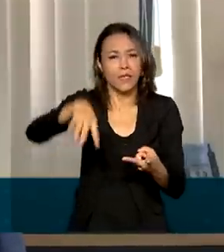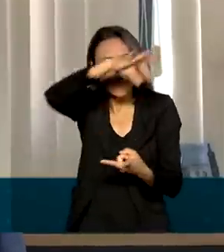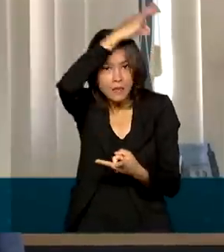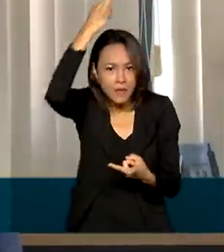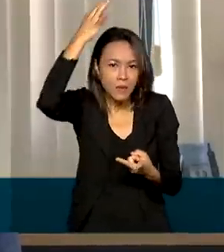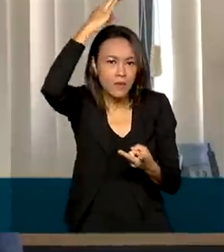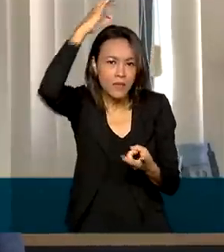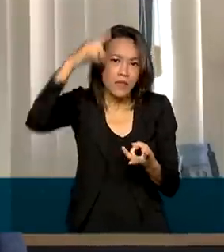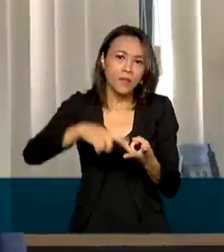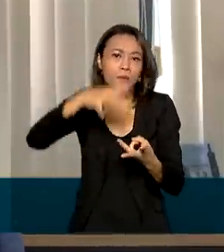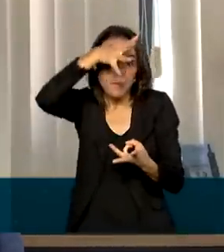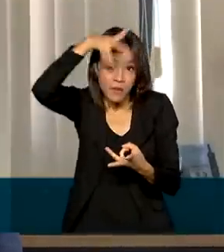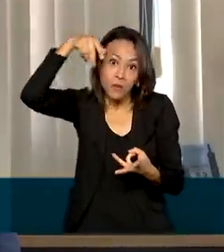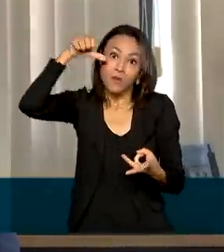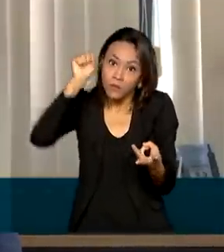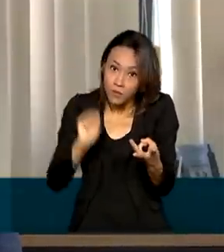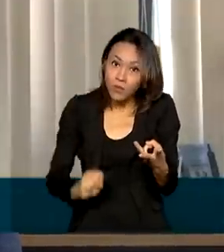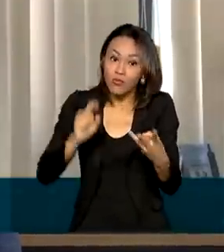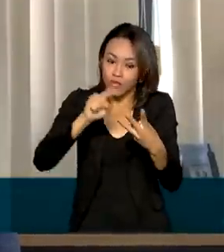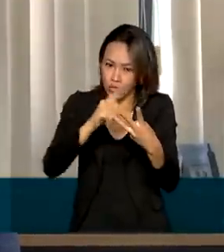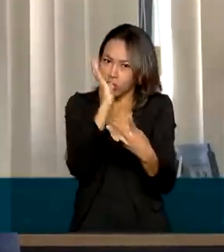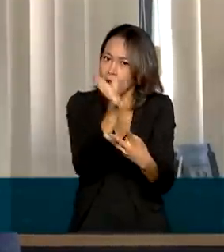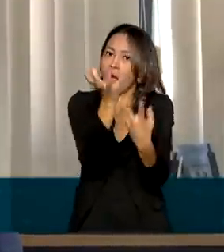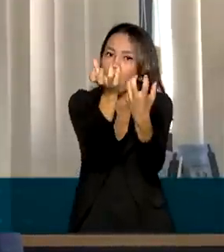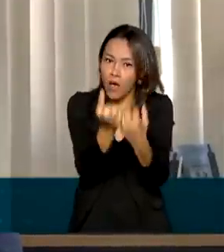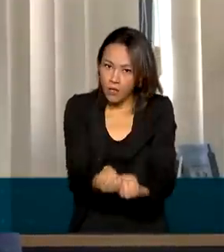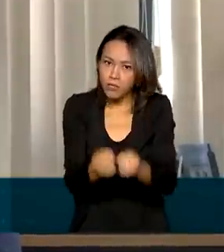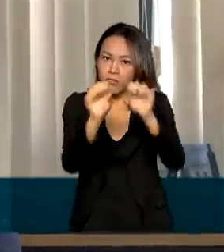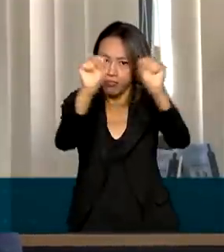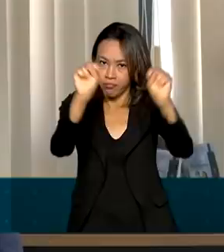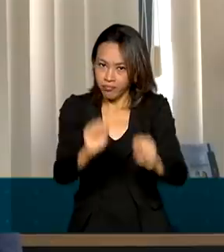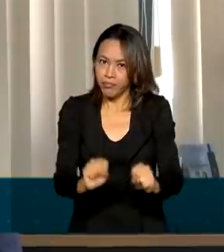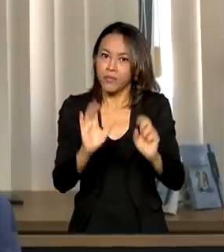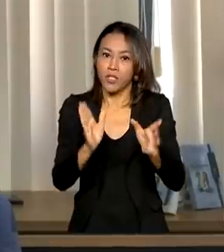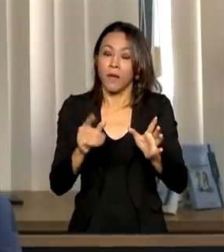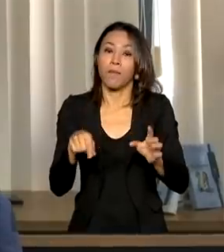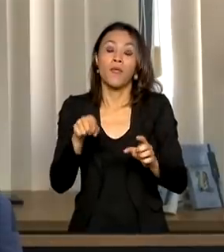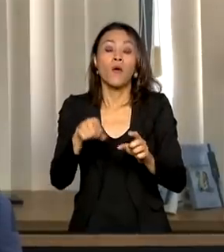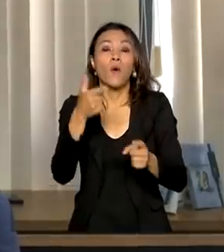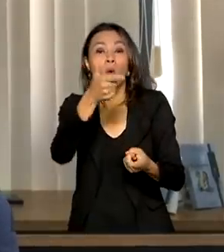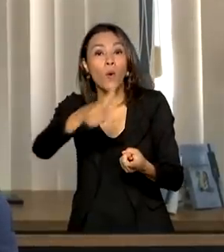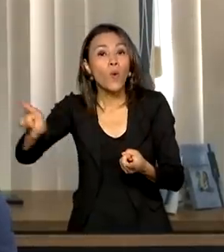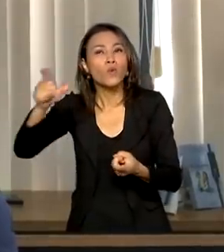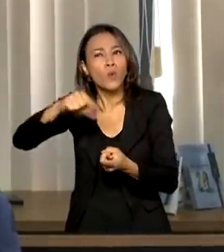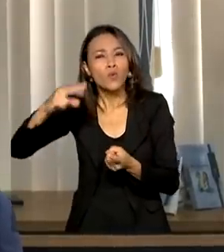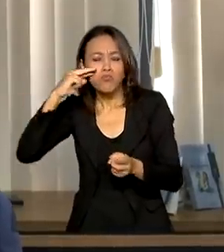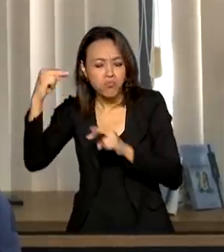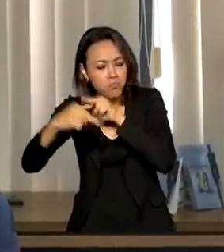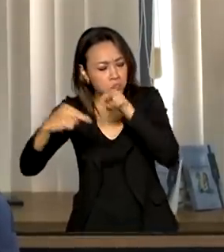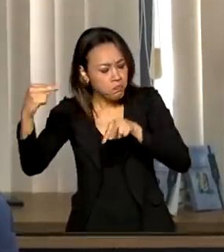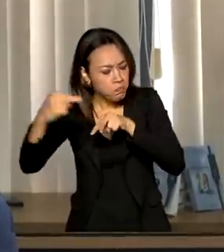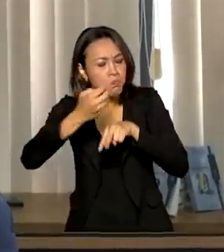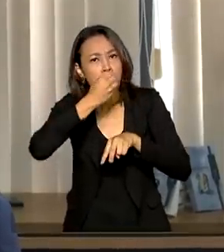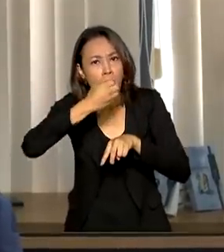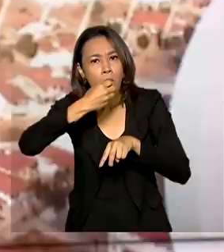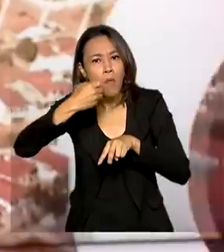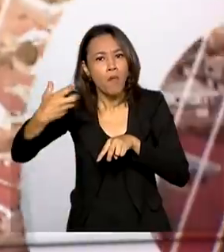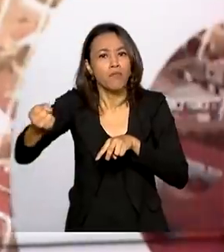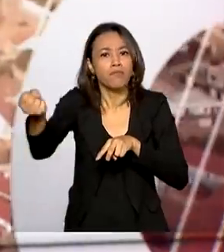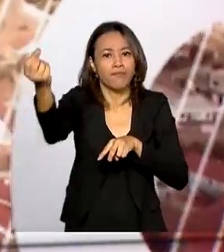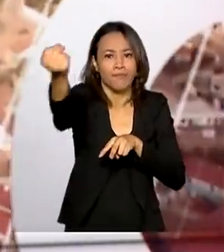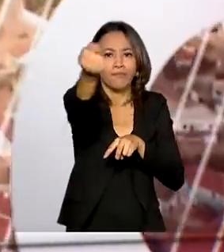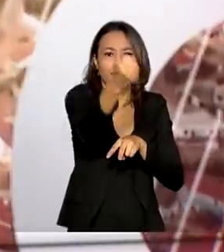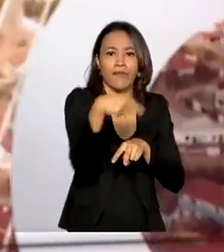e Mato Grosso do Sul. Com o lançamento nacional do Renave, outros DETRANS vêm aderindo ao sistema.